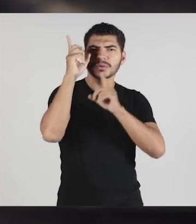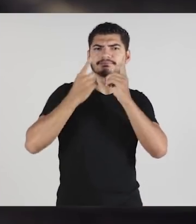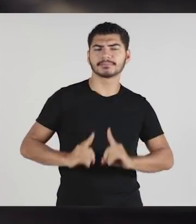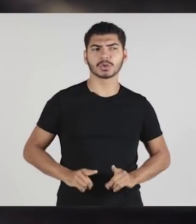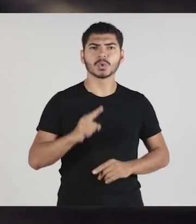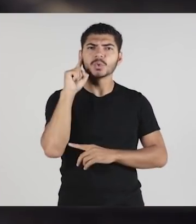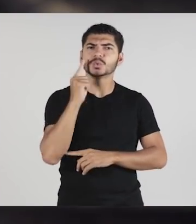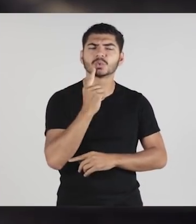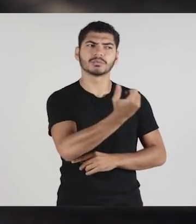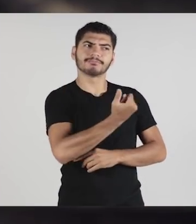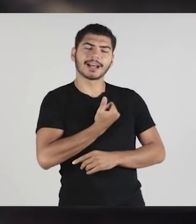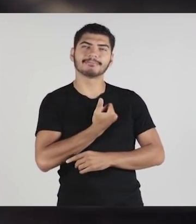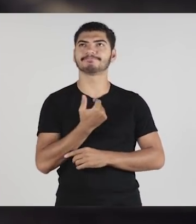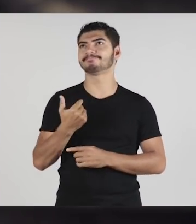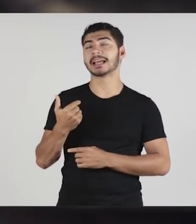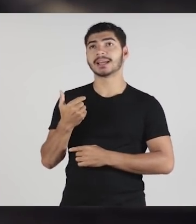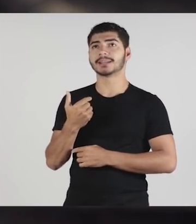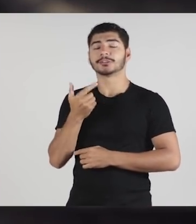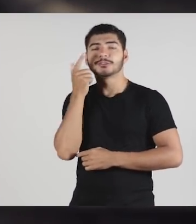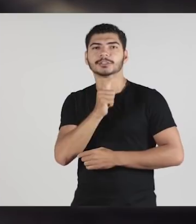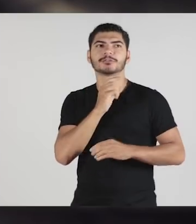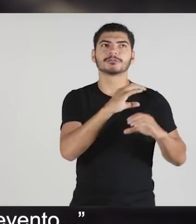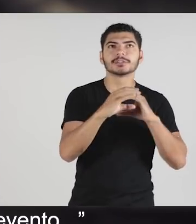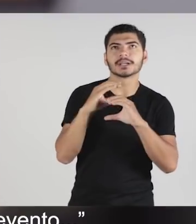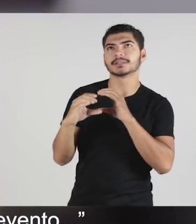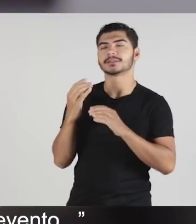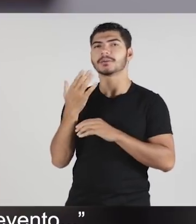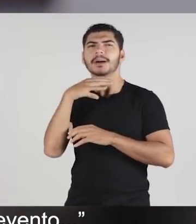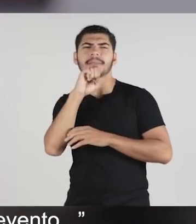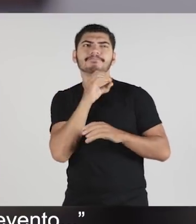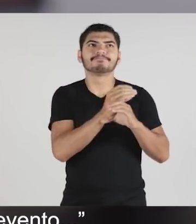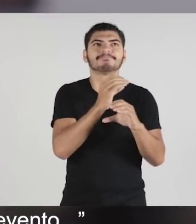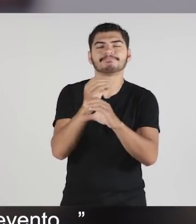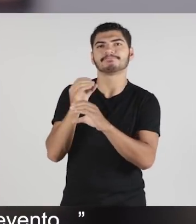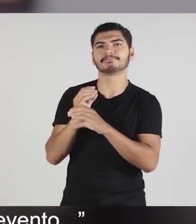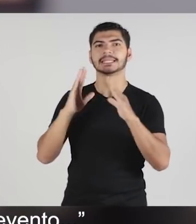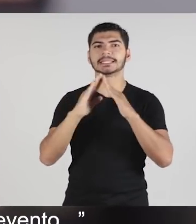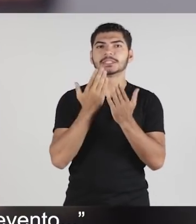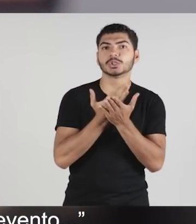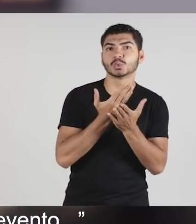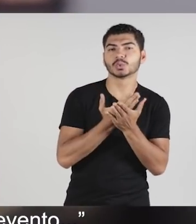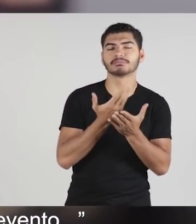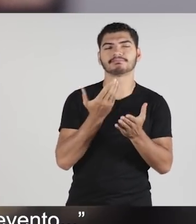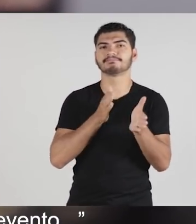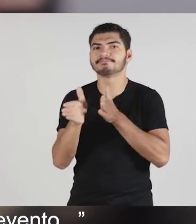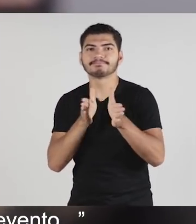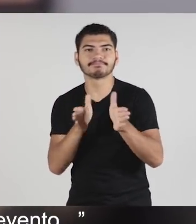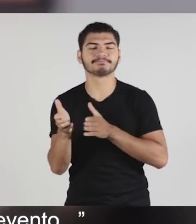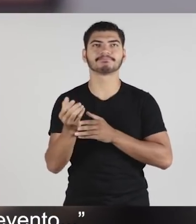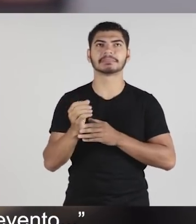E os surdos olhavam para mim e disseram, cara, Ronaldo, eu não consigo me comunicar com meu pai. Na escola, quando eu vou, eu não consigo ter